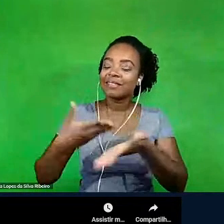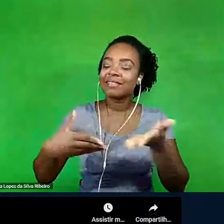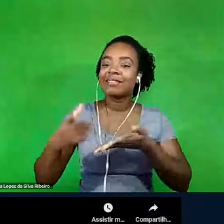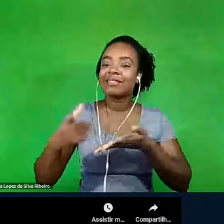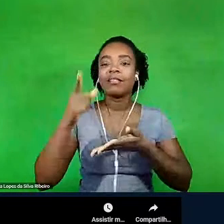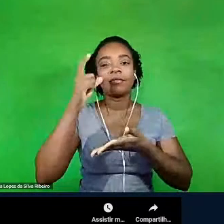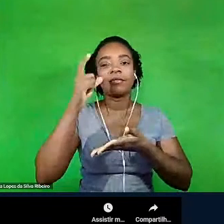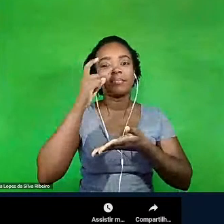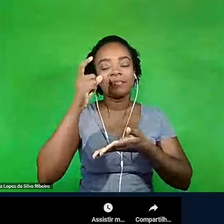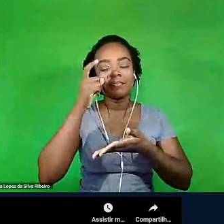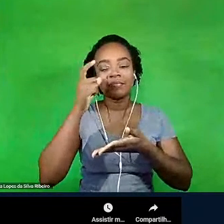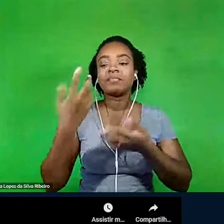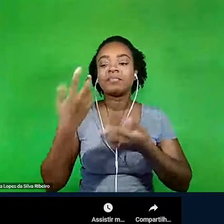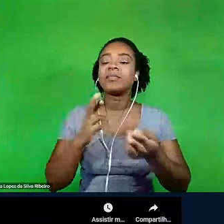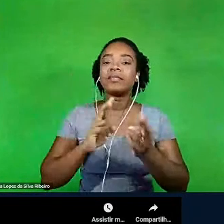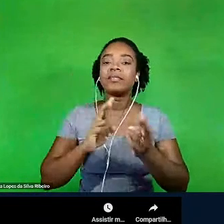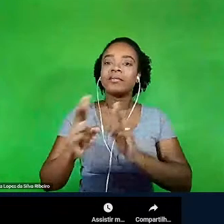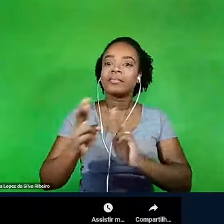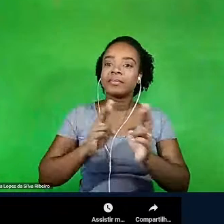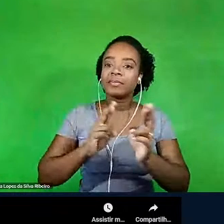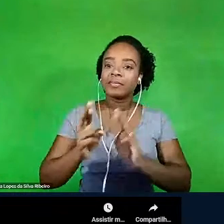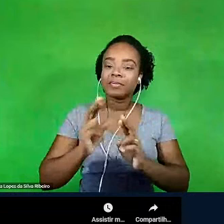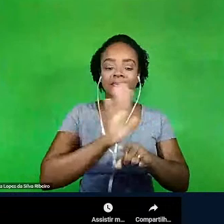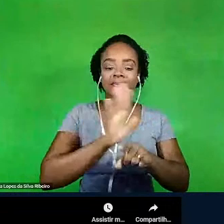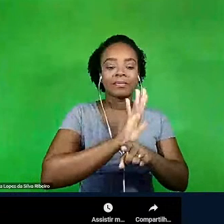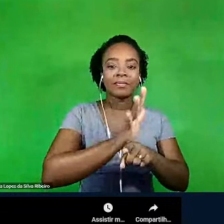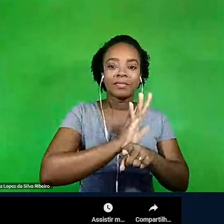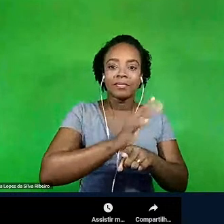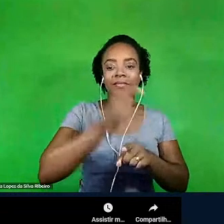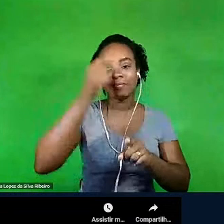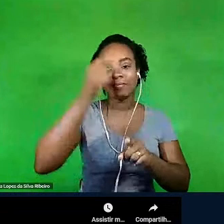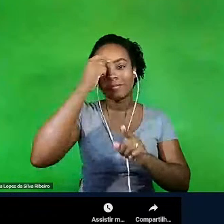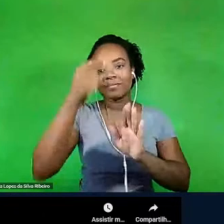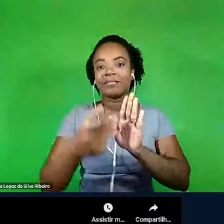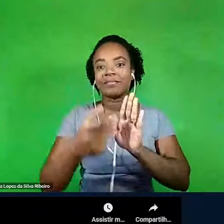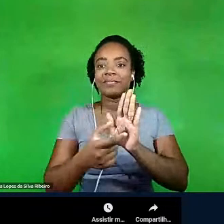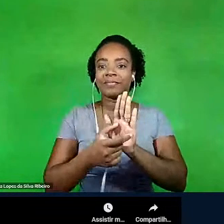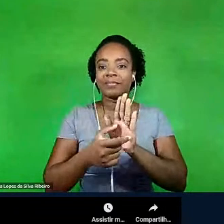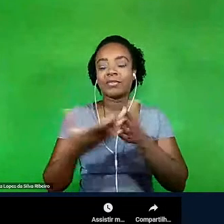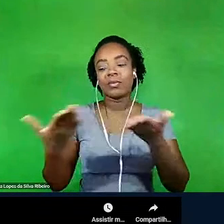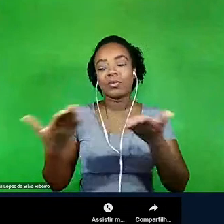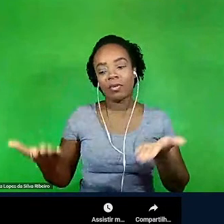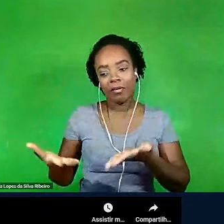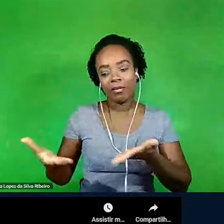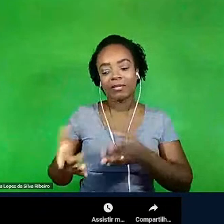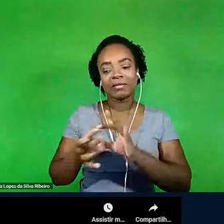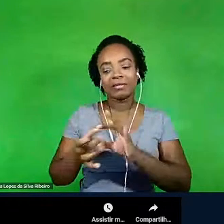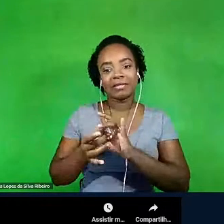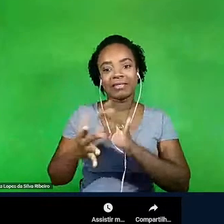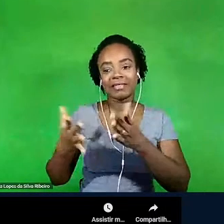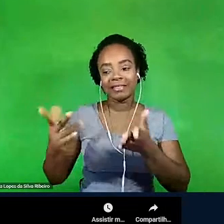relação cinema e inteligência artificial. Então, com a palavra, professor Renato.